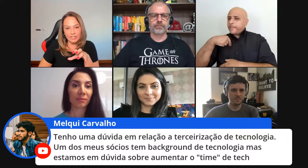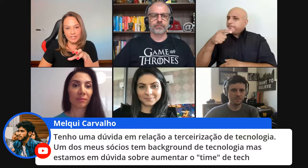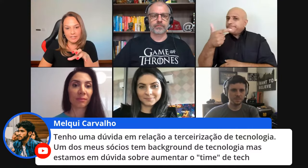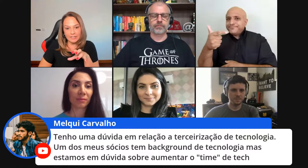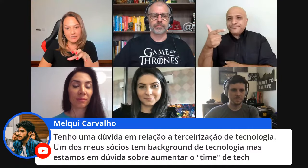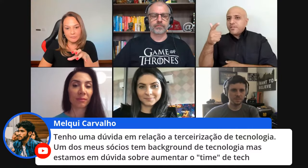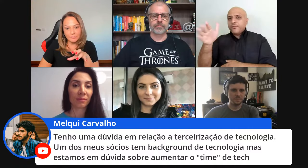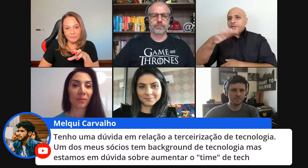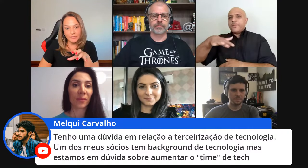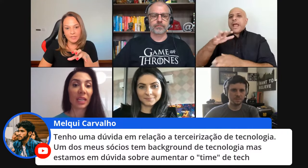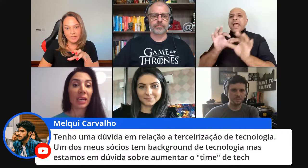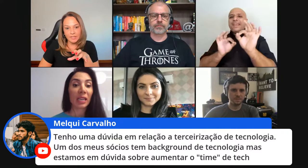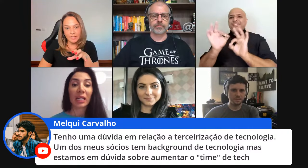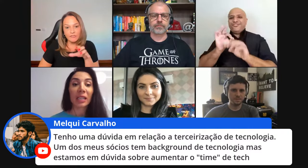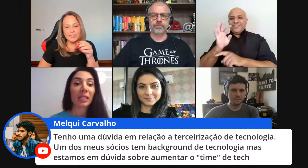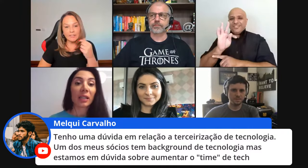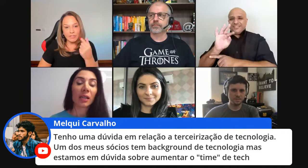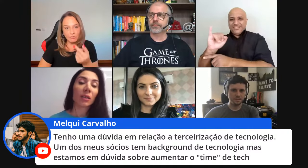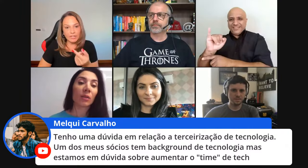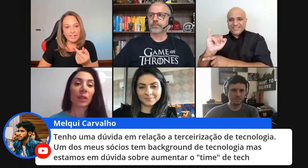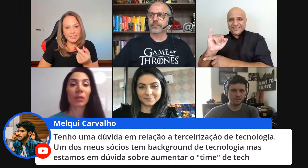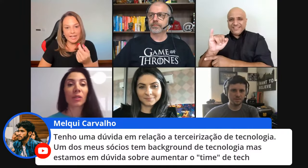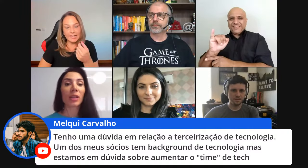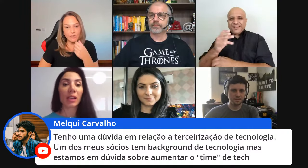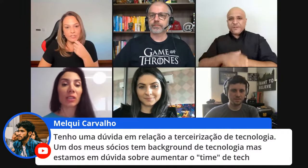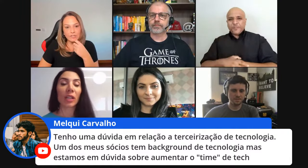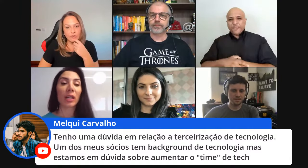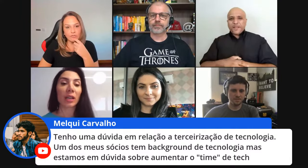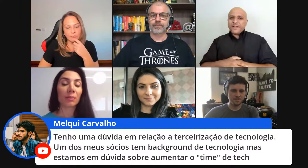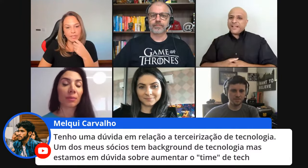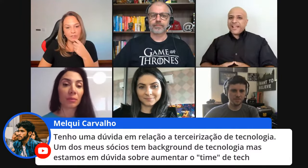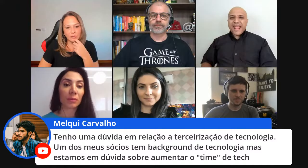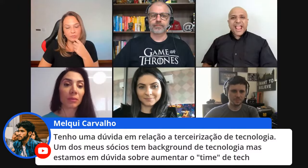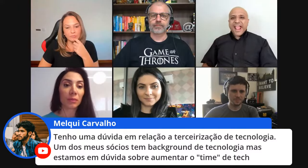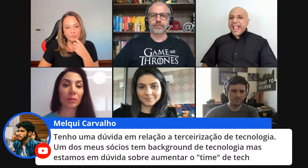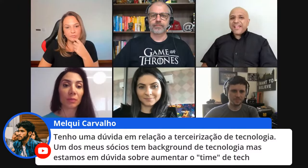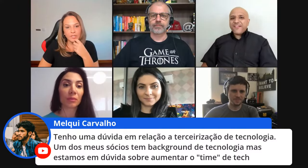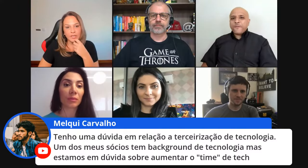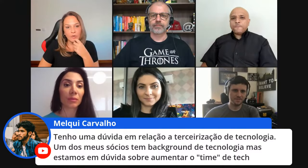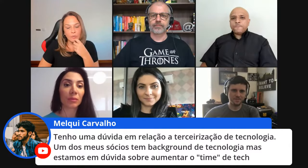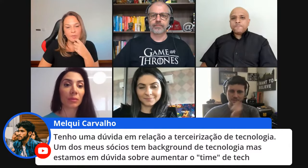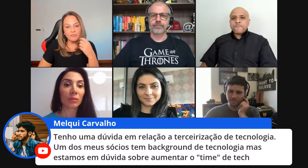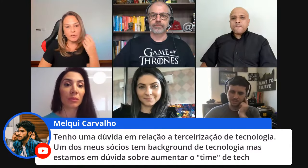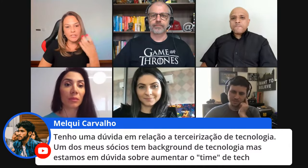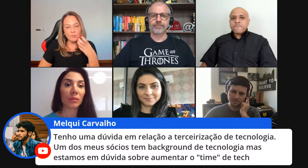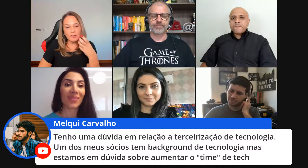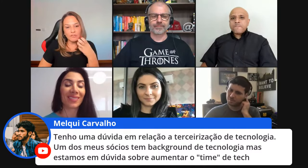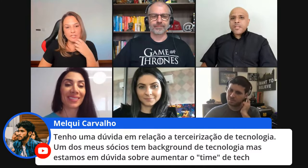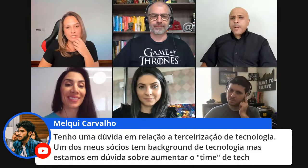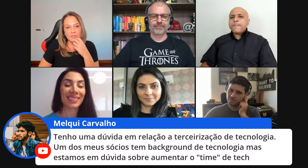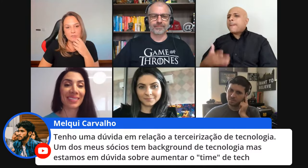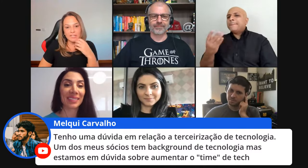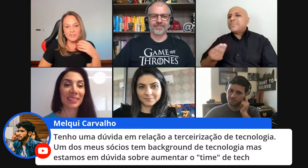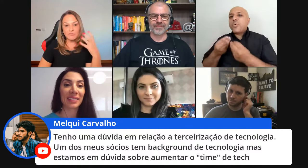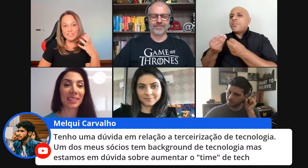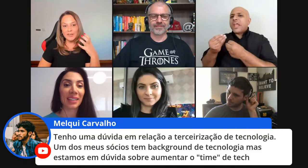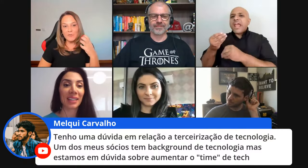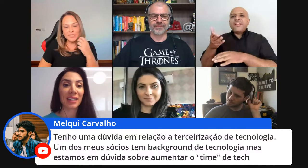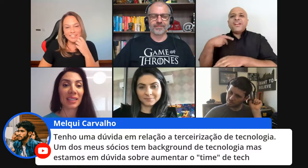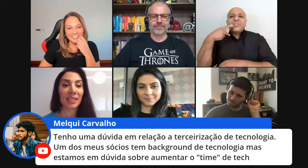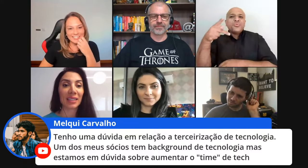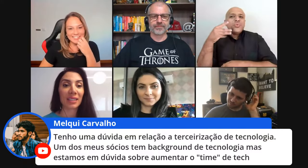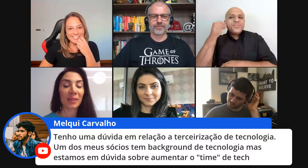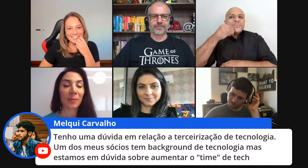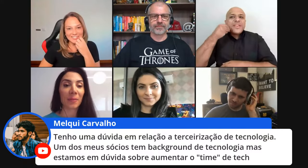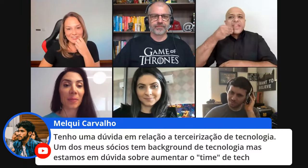da área de TI né Aline eu não sou da área de TI como é que foi isso para você na sua experiência que você